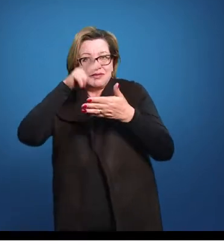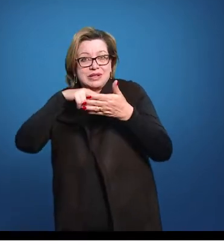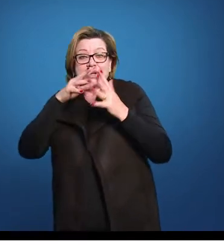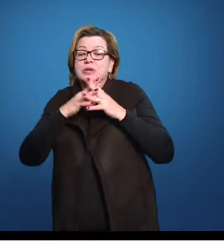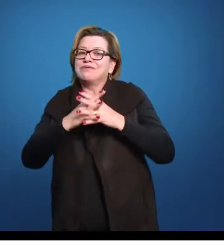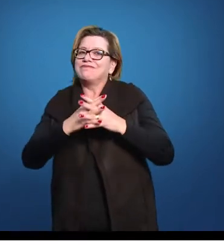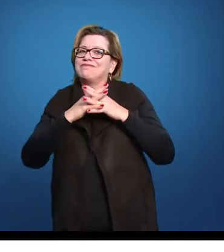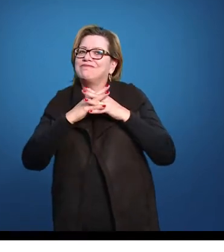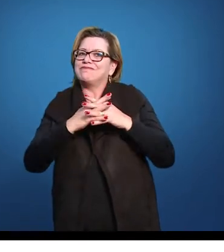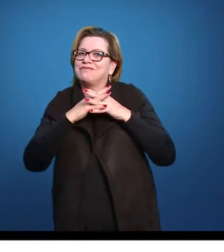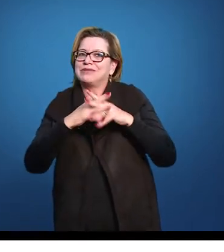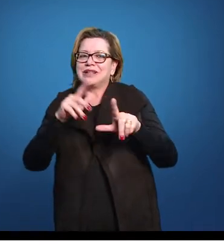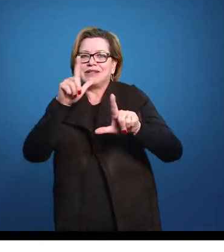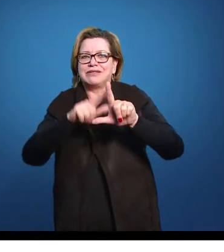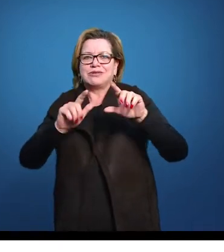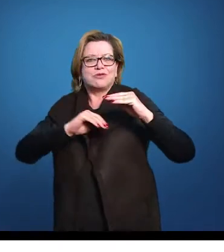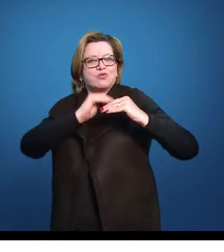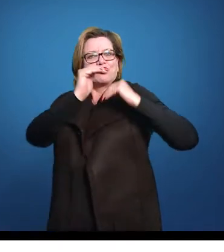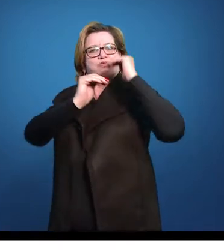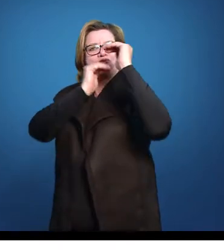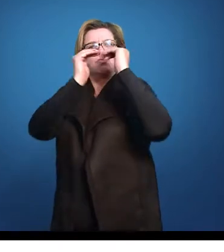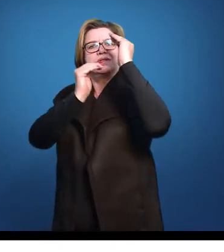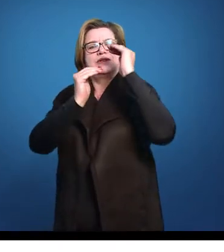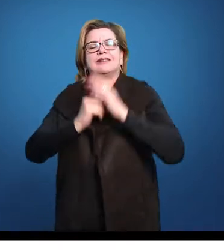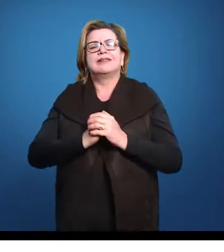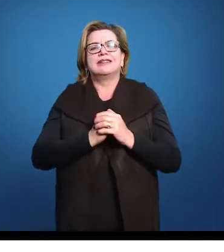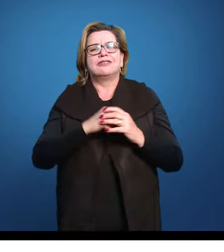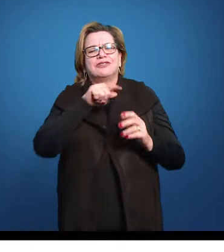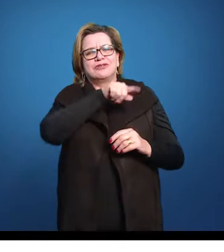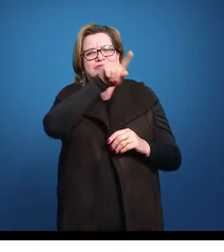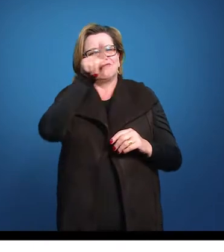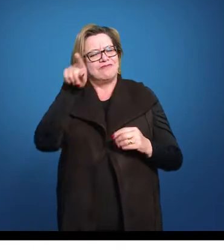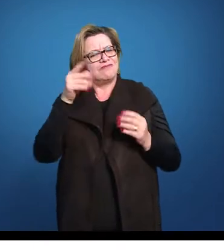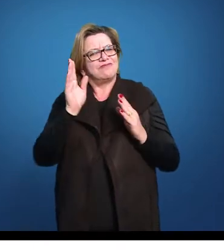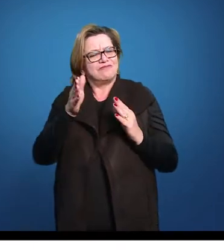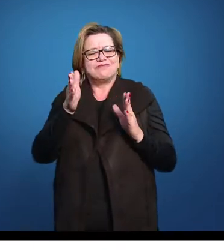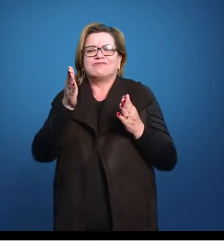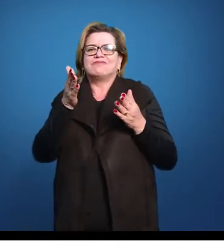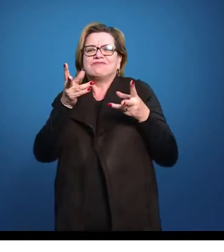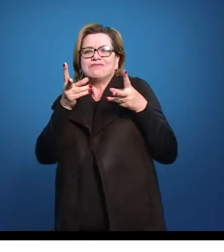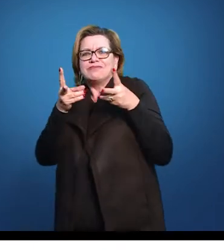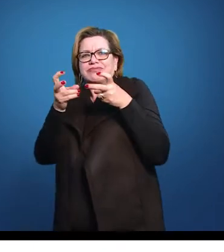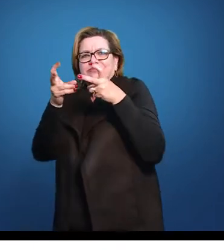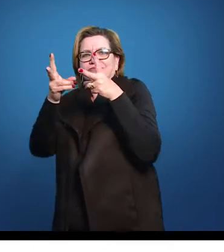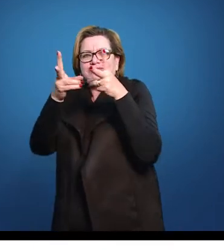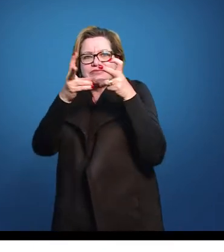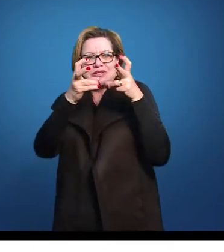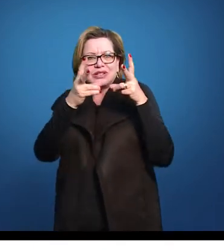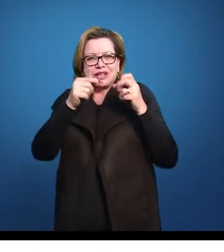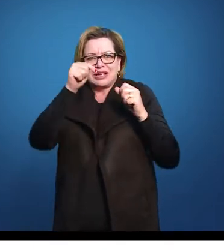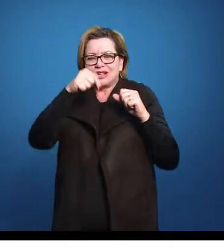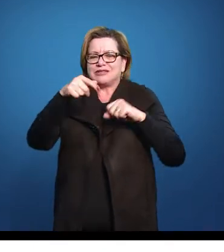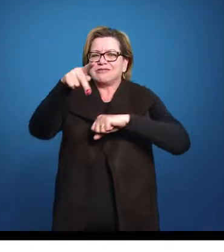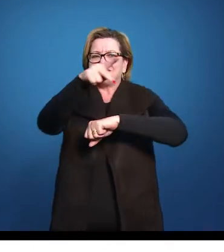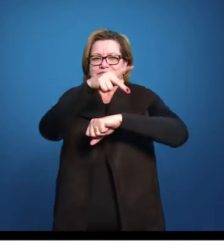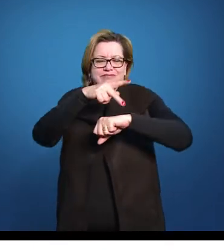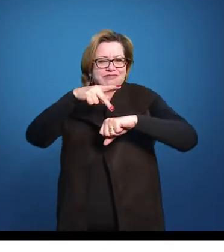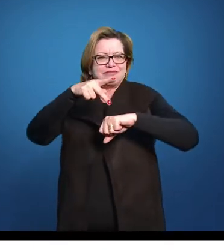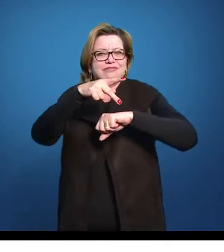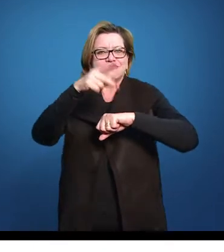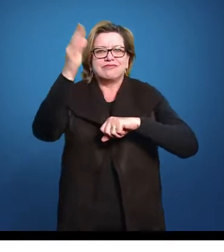literatura se desenvolva. Não sei se vocês já perceberam que nós, enquanto nação brasileira,